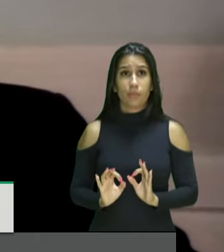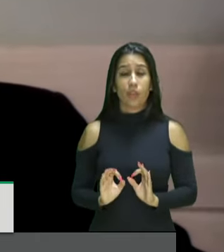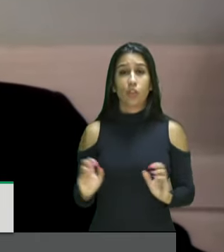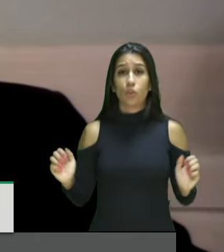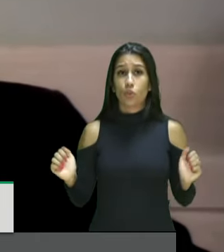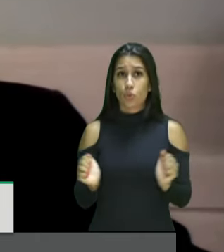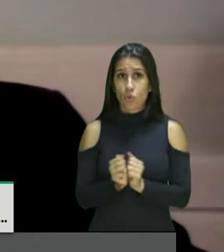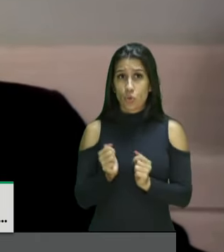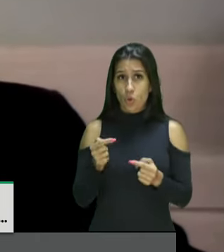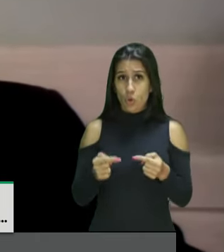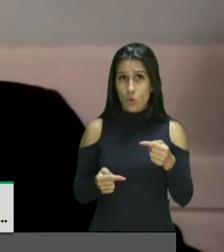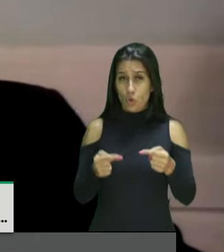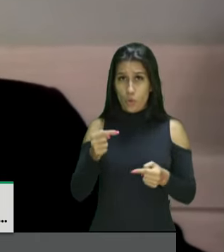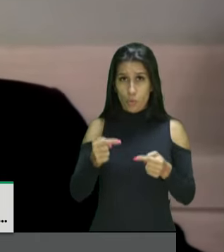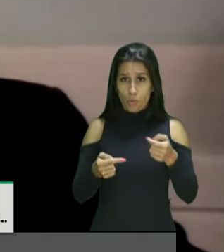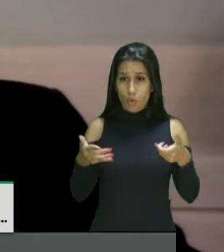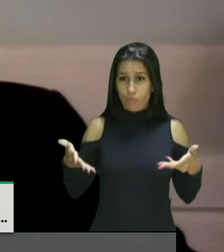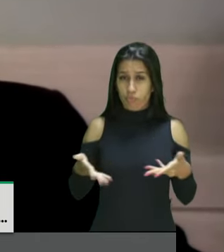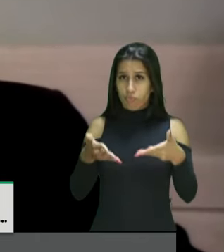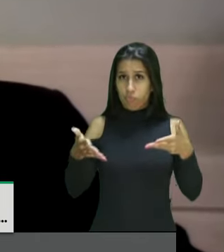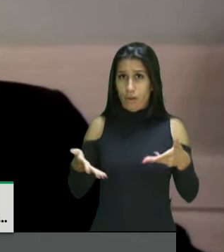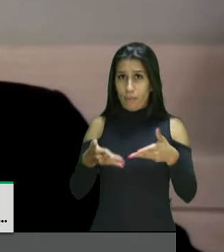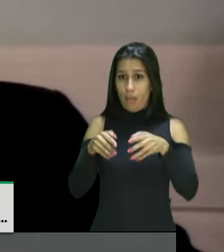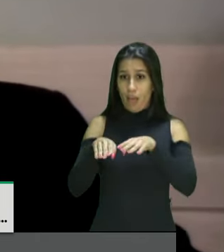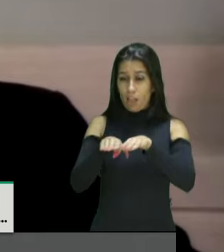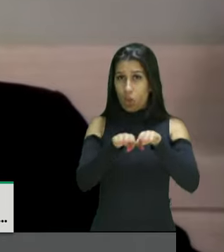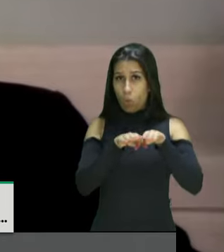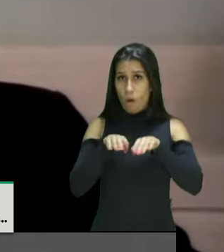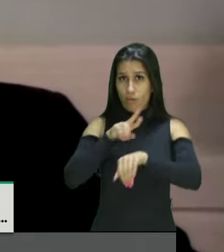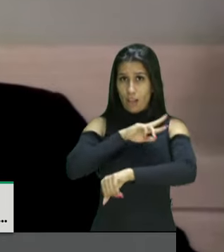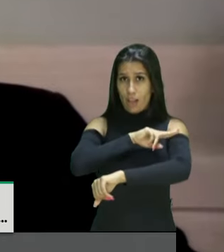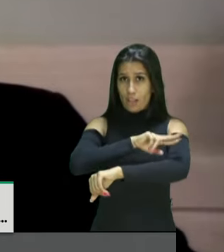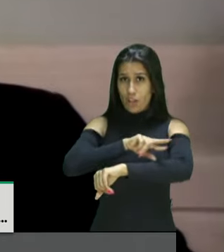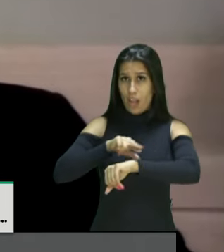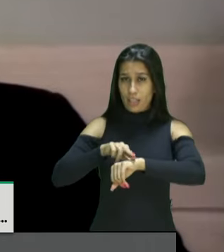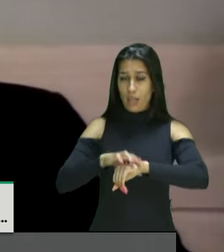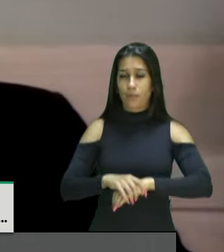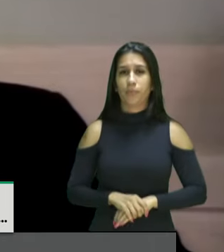políticas de promoção da igualdade racial não